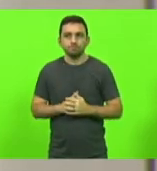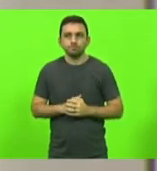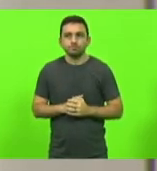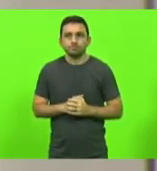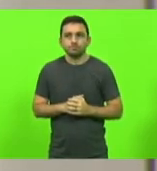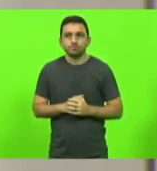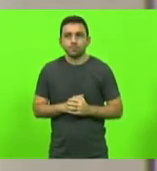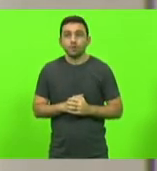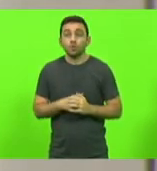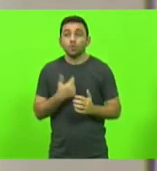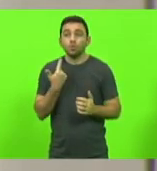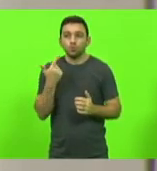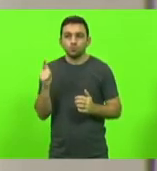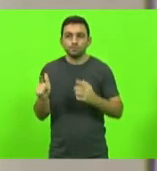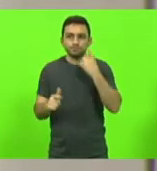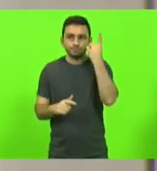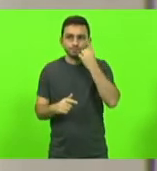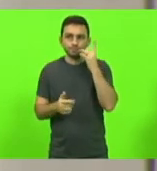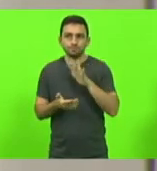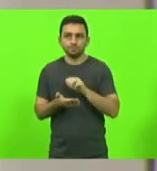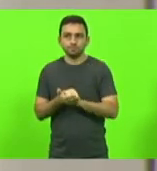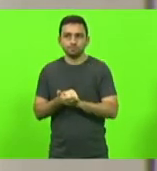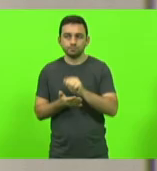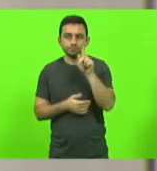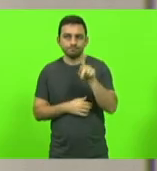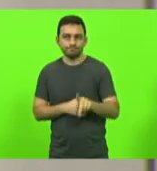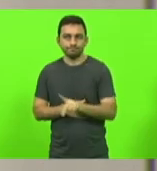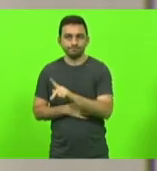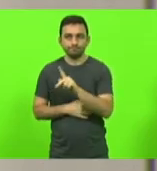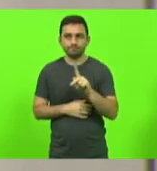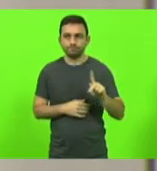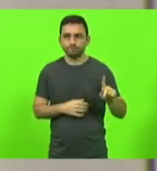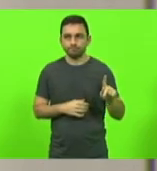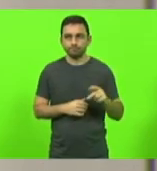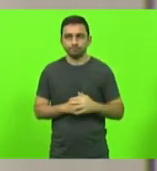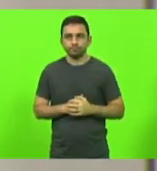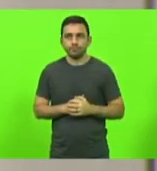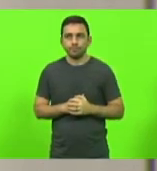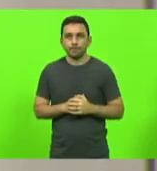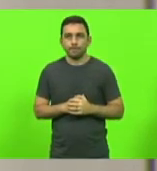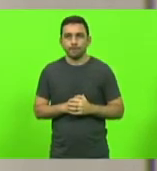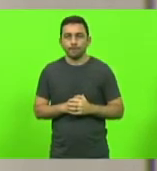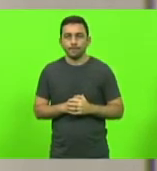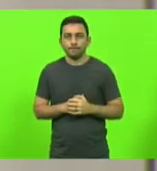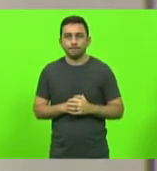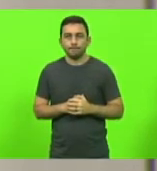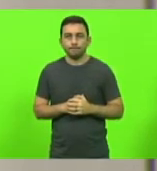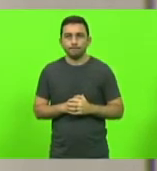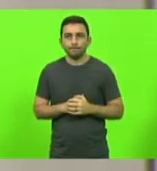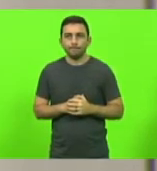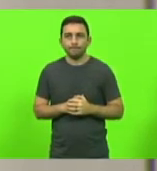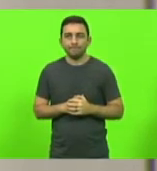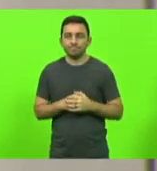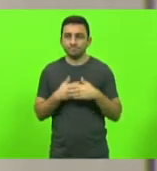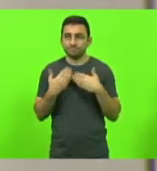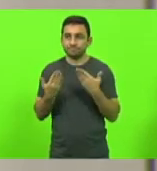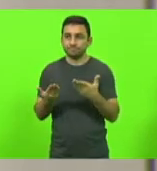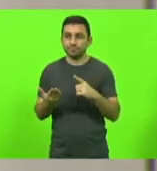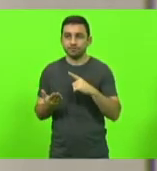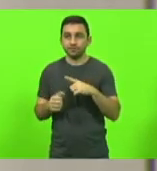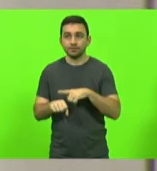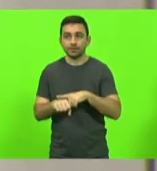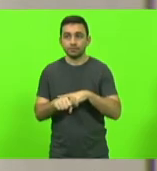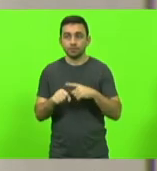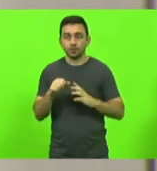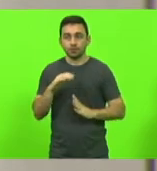Próximo deputado inscrito, Padre Pedro Baldiceira. Deputado Padre Pedro Baldiceira, Vossa Excelência será dez